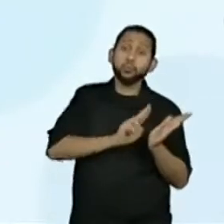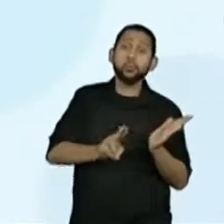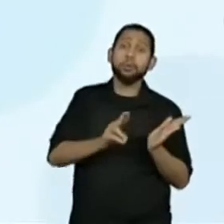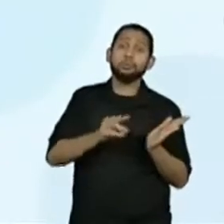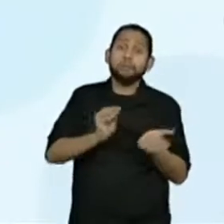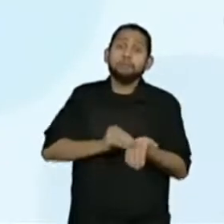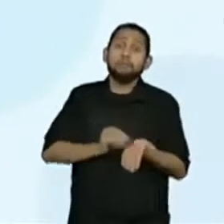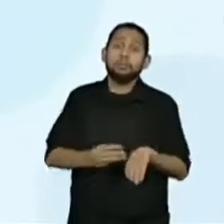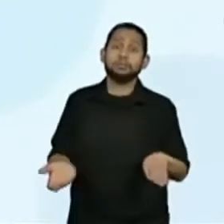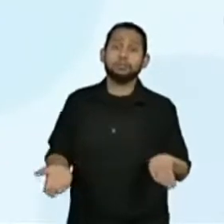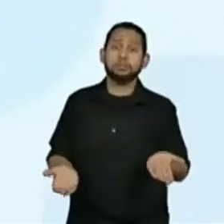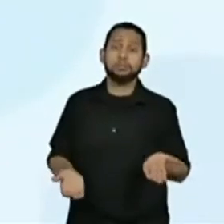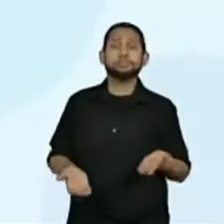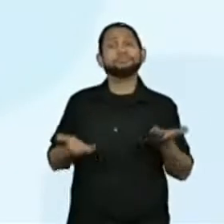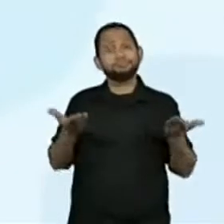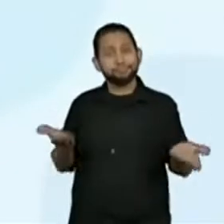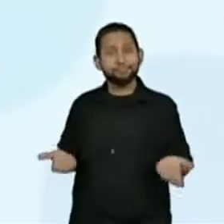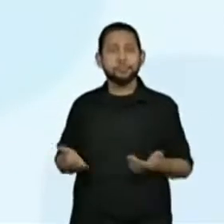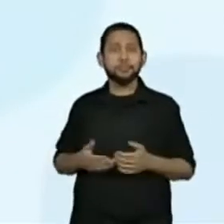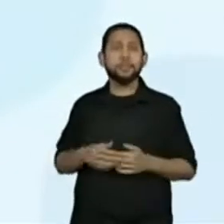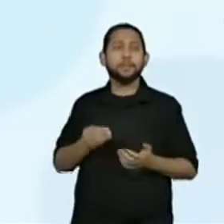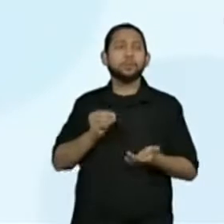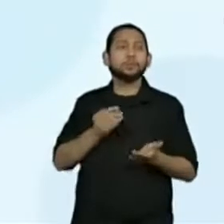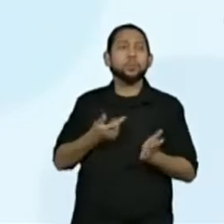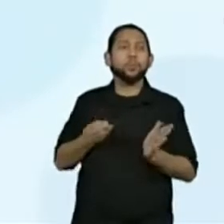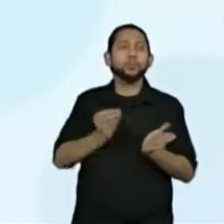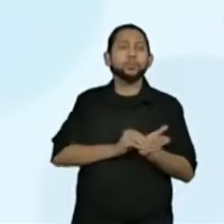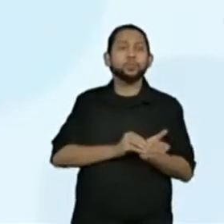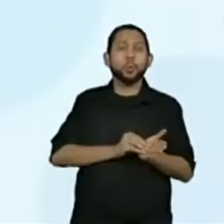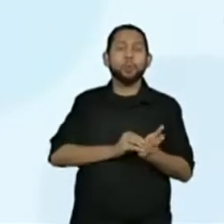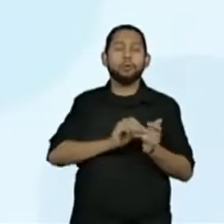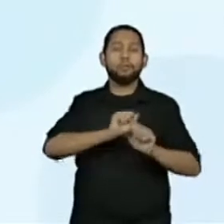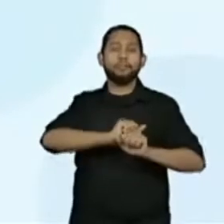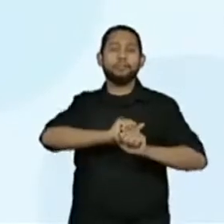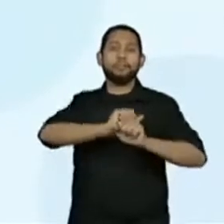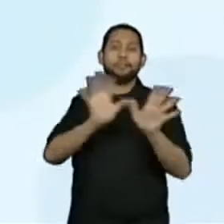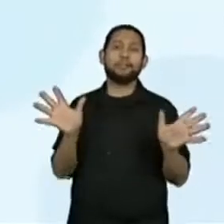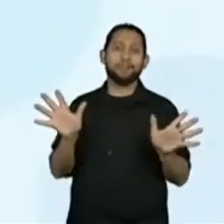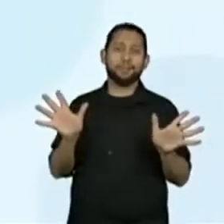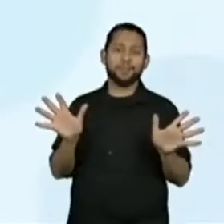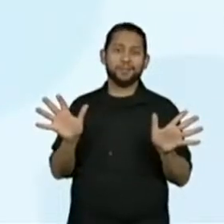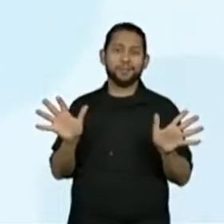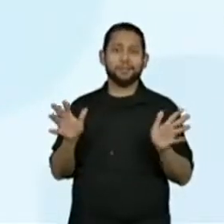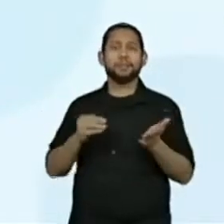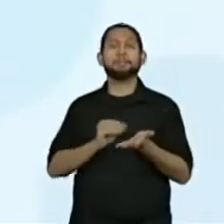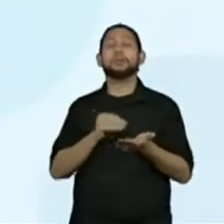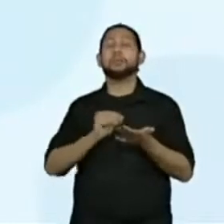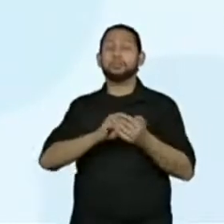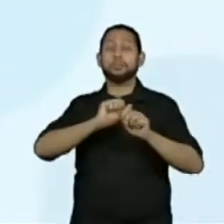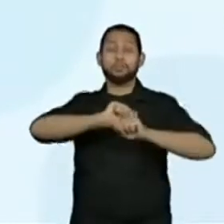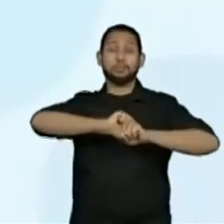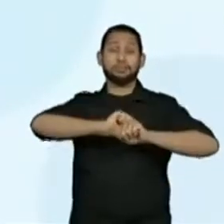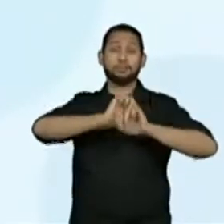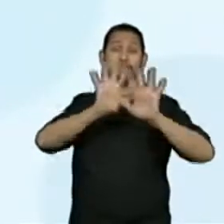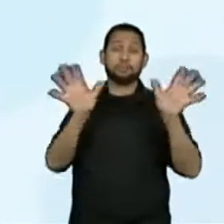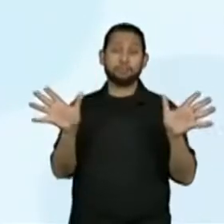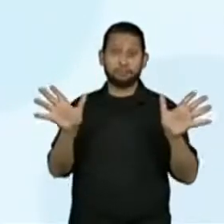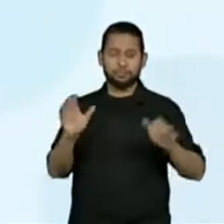Eu não vou colocar a palavra direito, eu vou colocar claramente, tá? Com clareza.